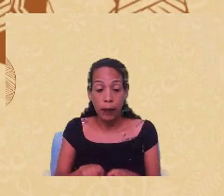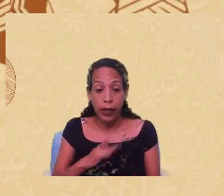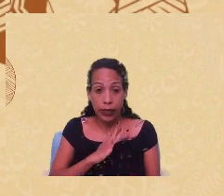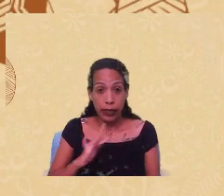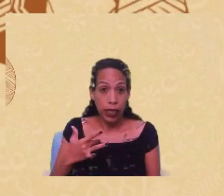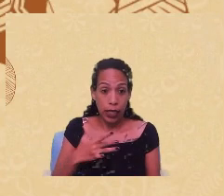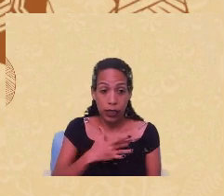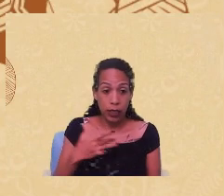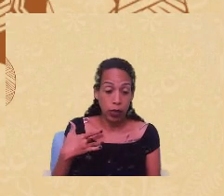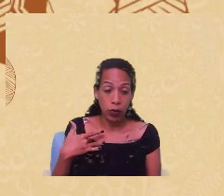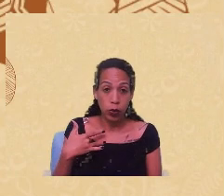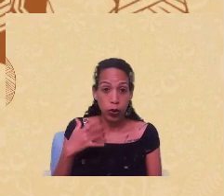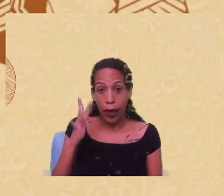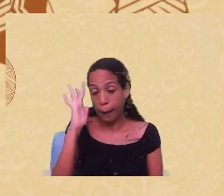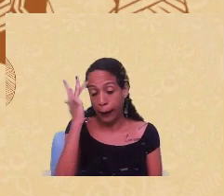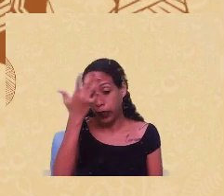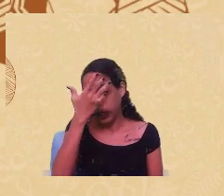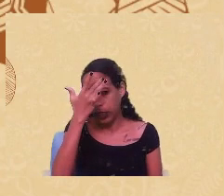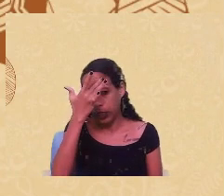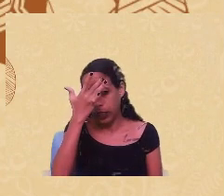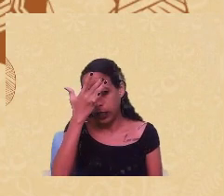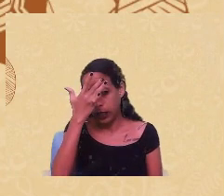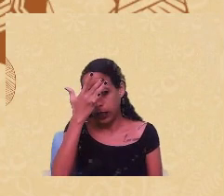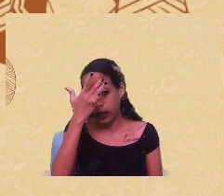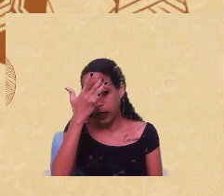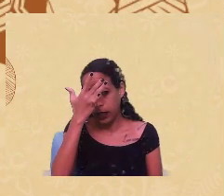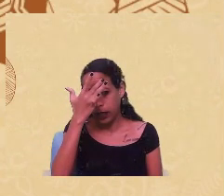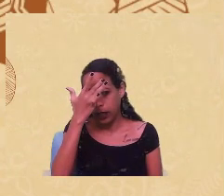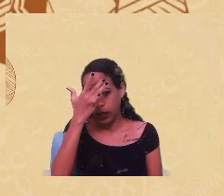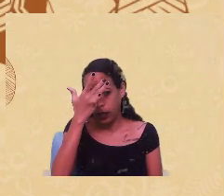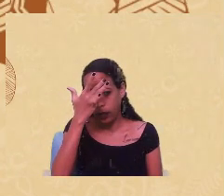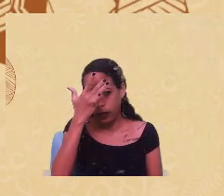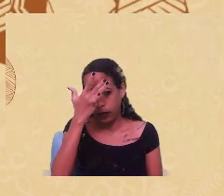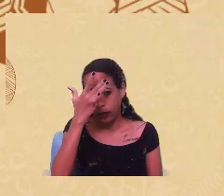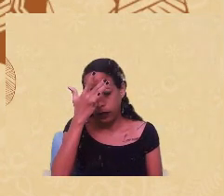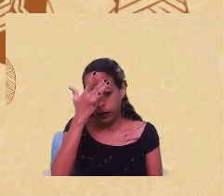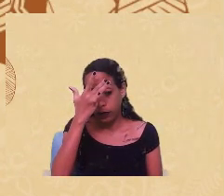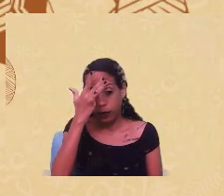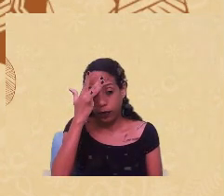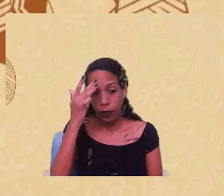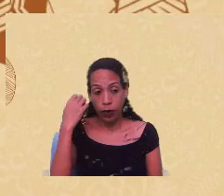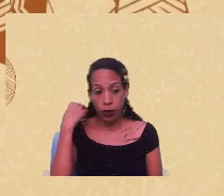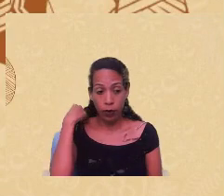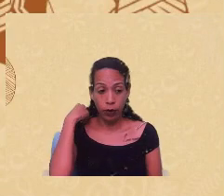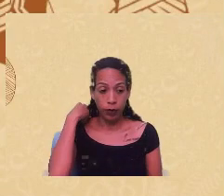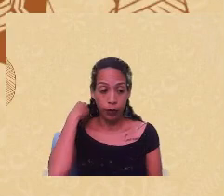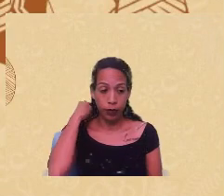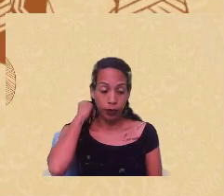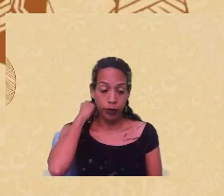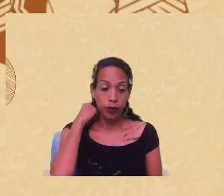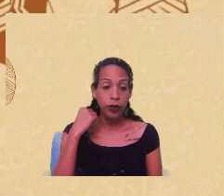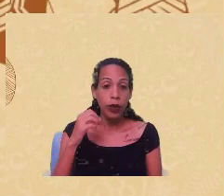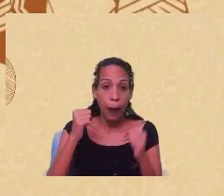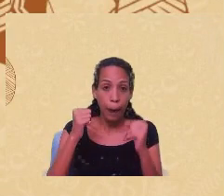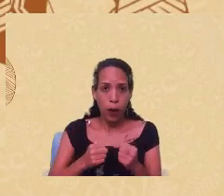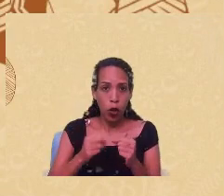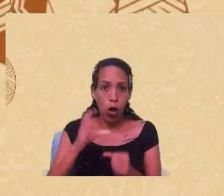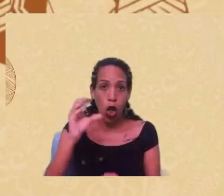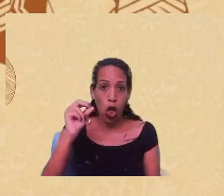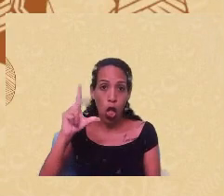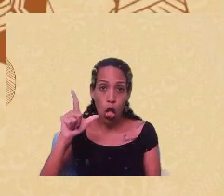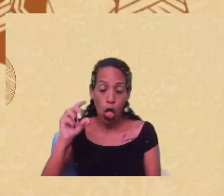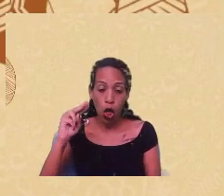para que ela se descolonialize, para que ela possa ser decolonial, ela